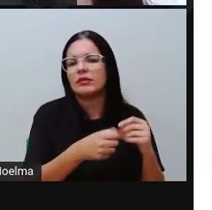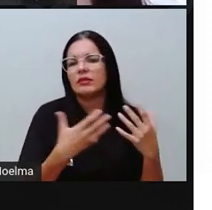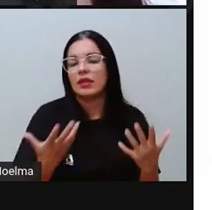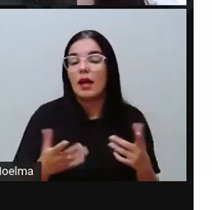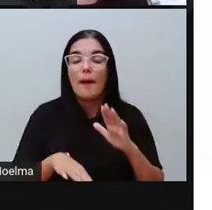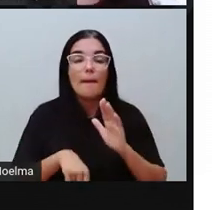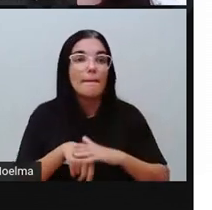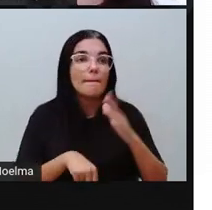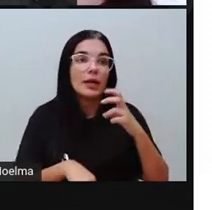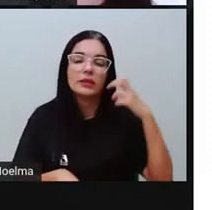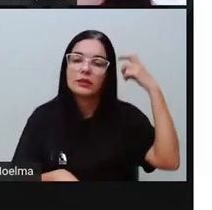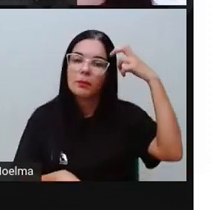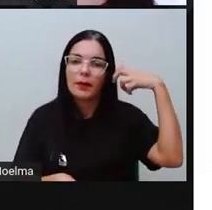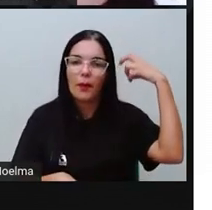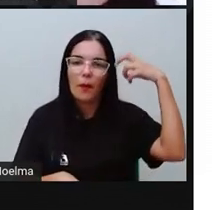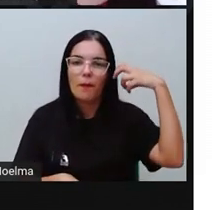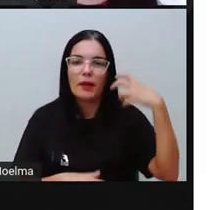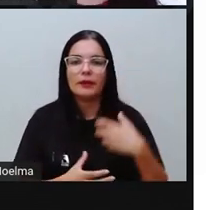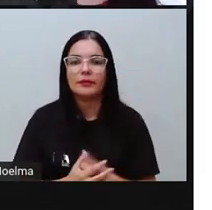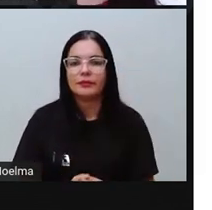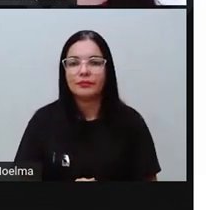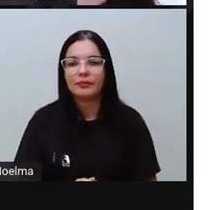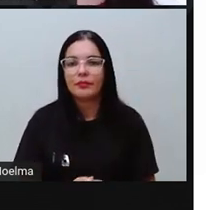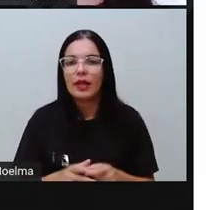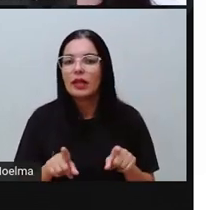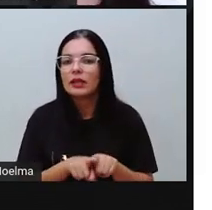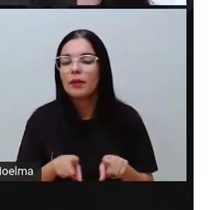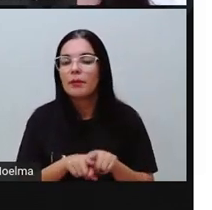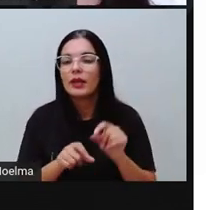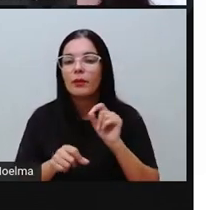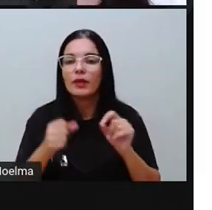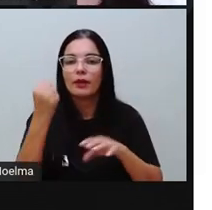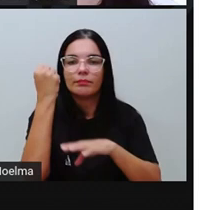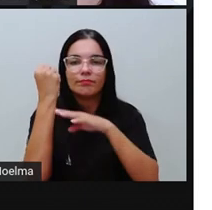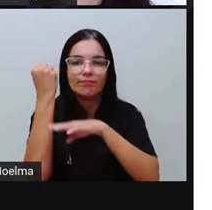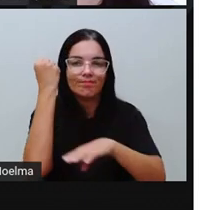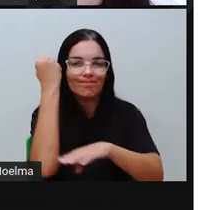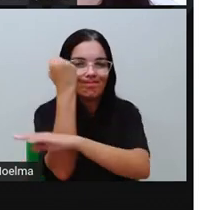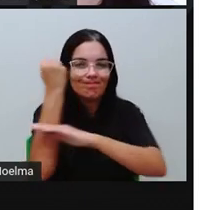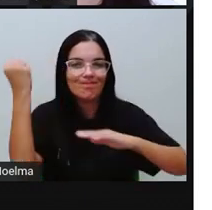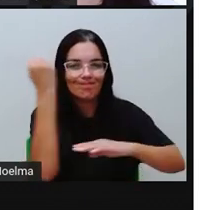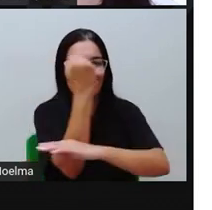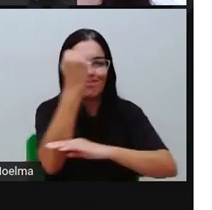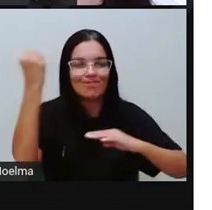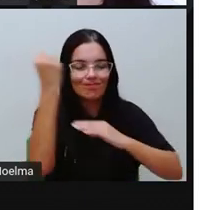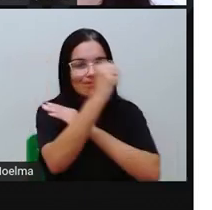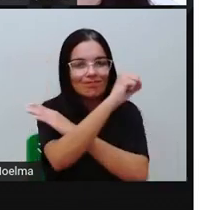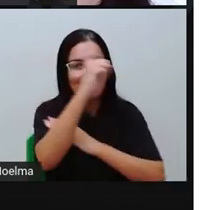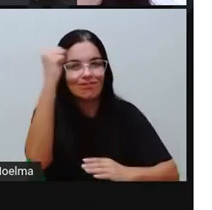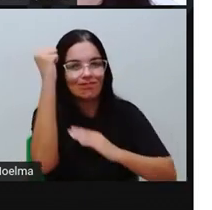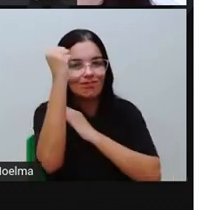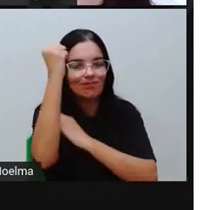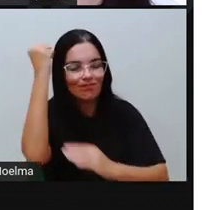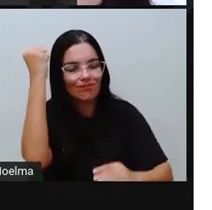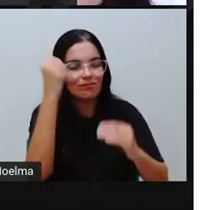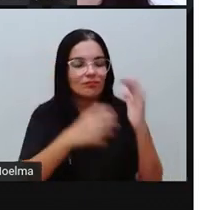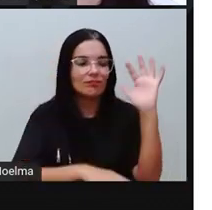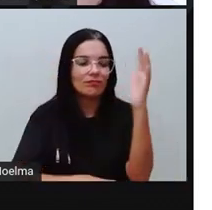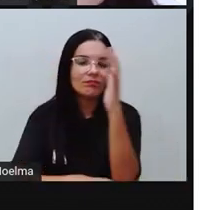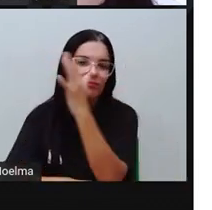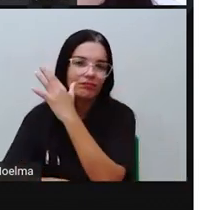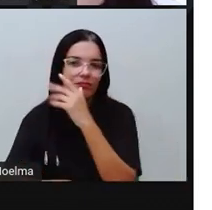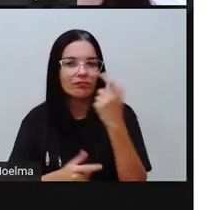preocupam a gente, né? Nós também temos aí a presença do desmatamento, né? A extração de madeira de forma